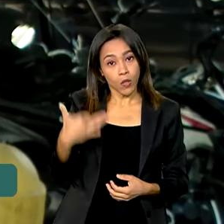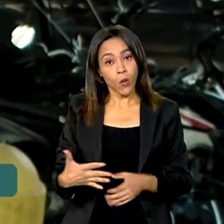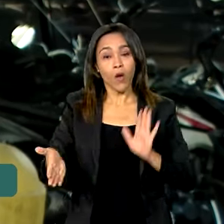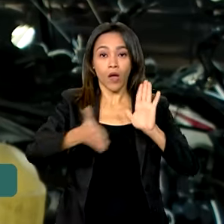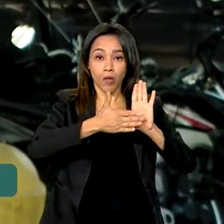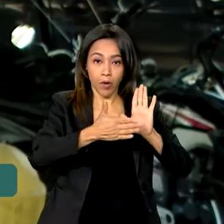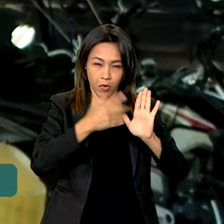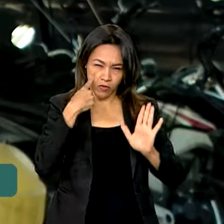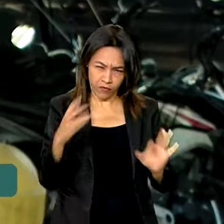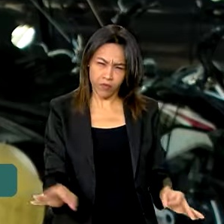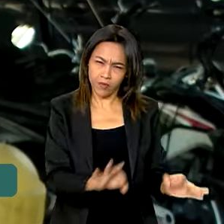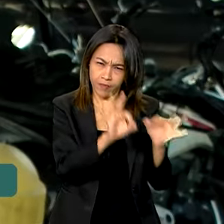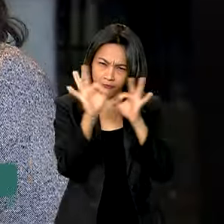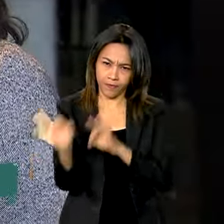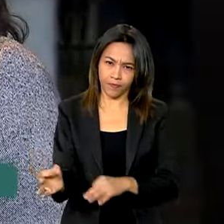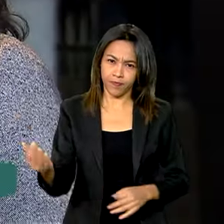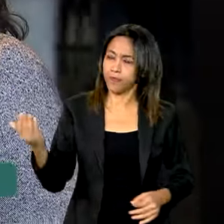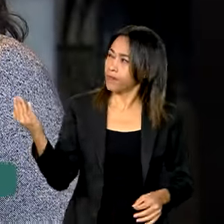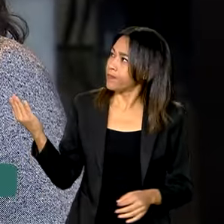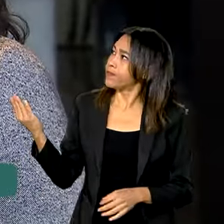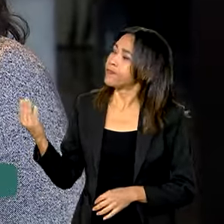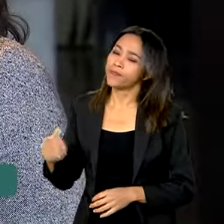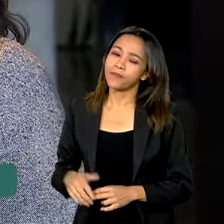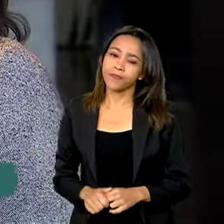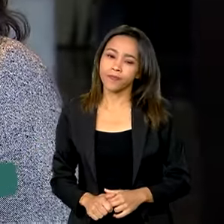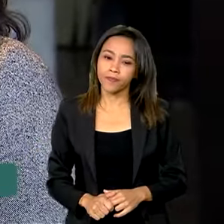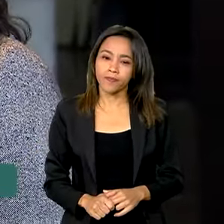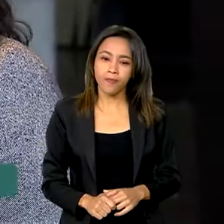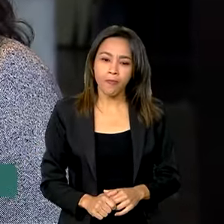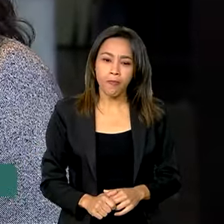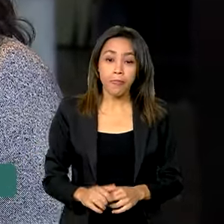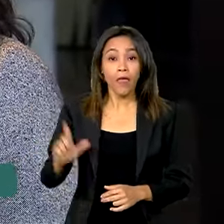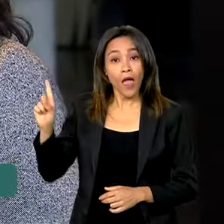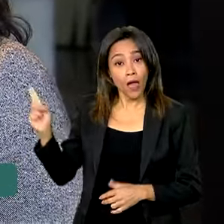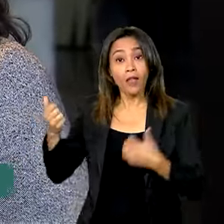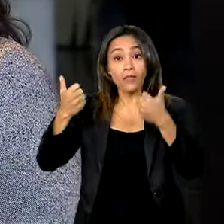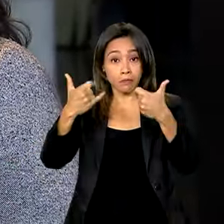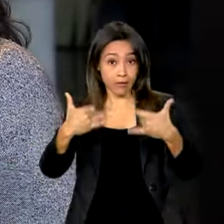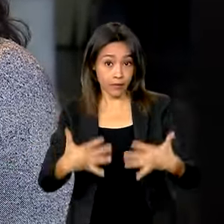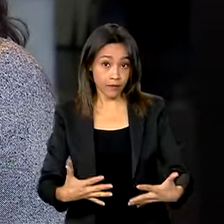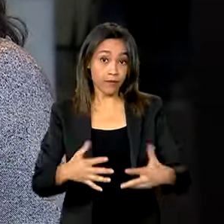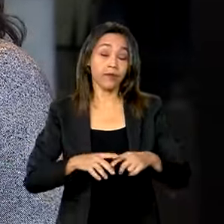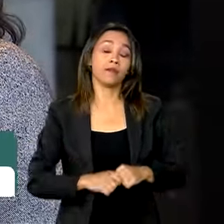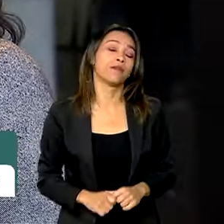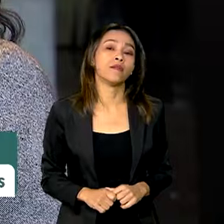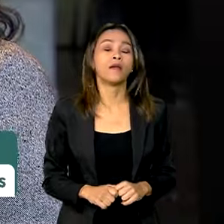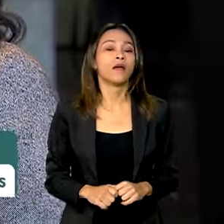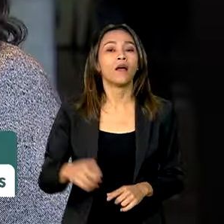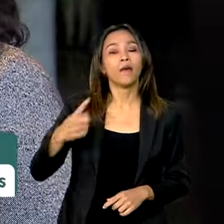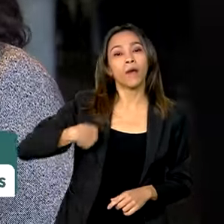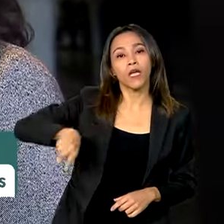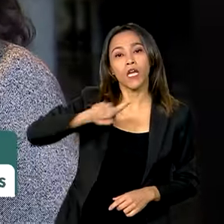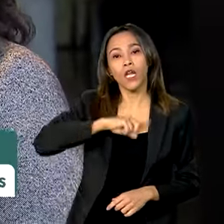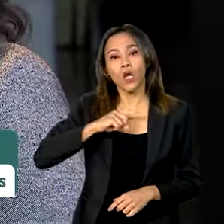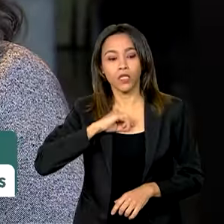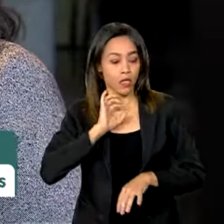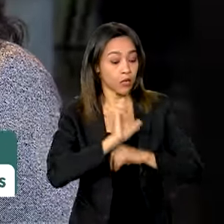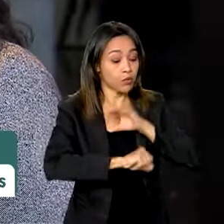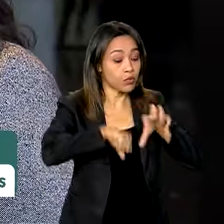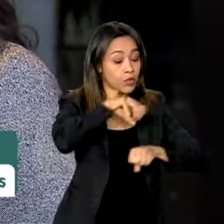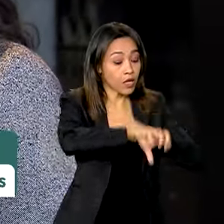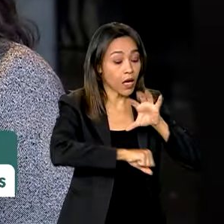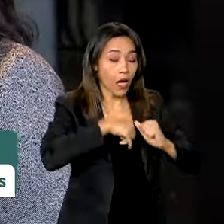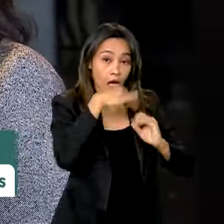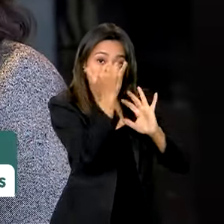plano. Vamos ver. Para justamente conseguir produzir mais dados, mais